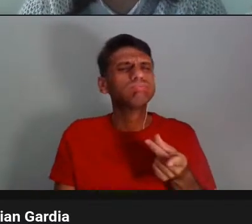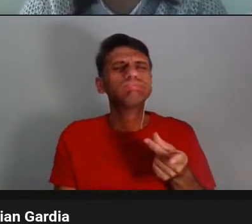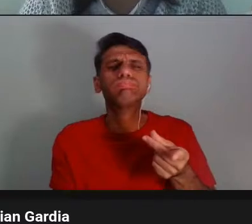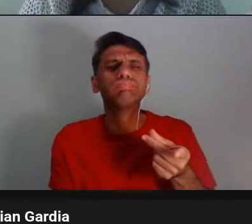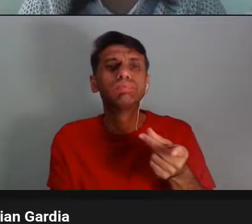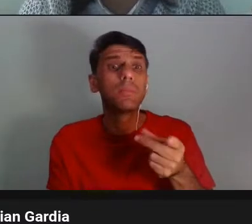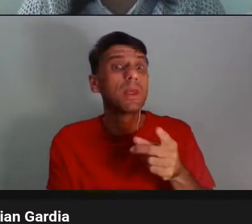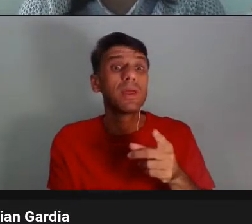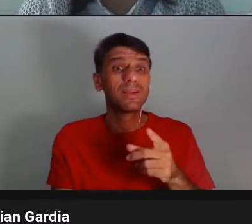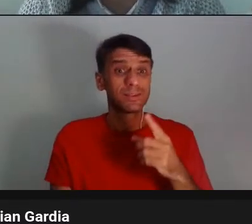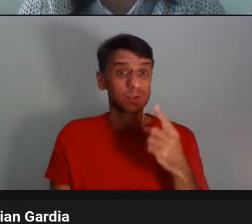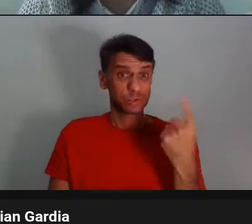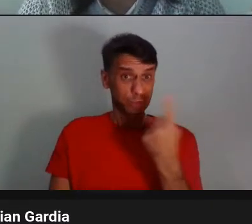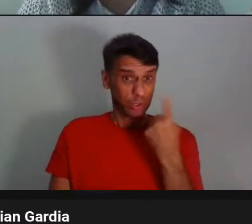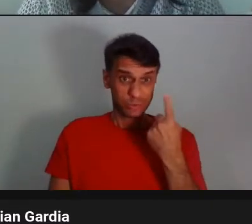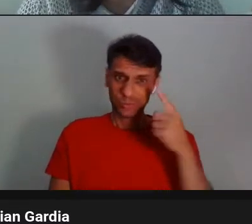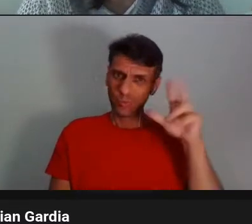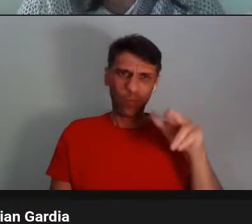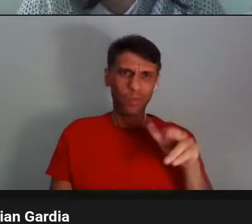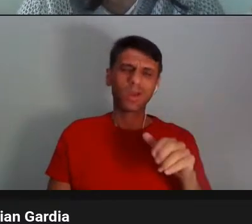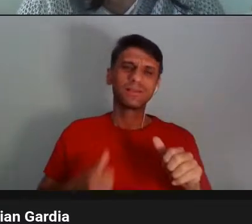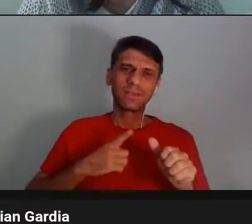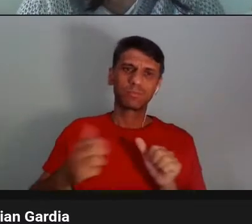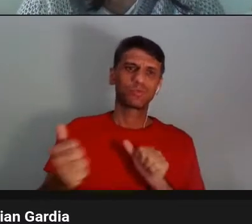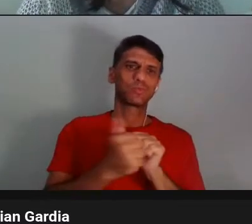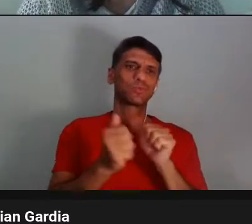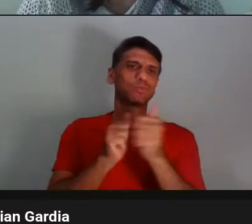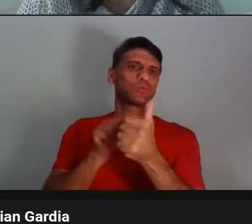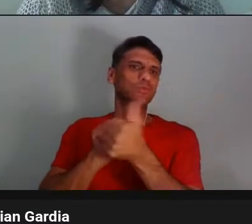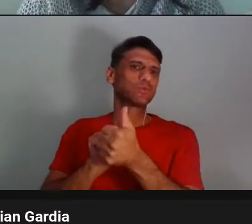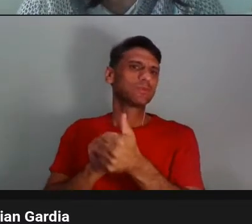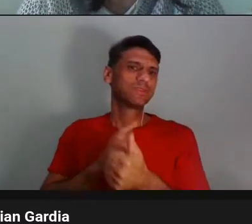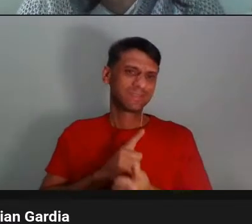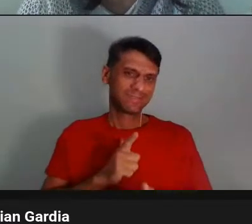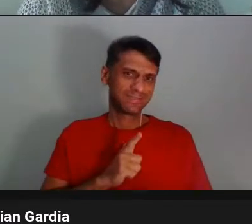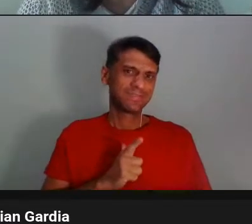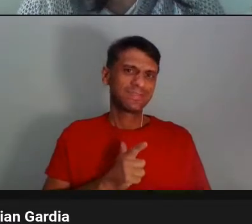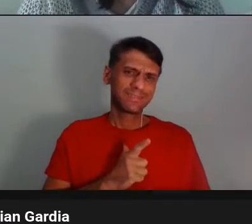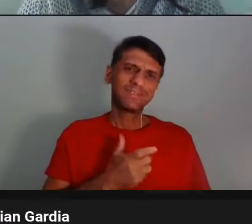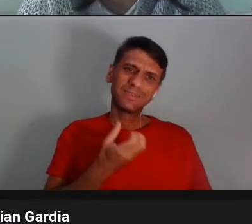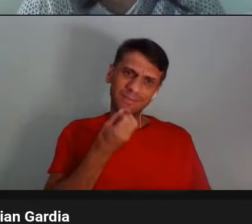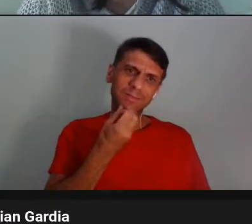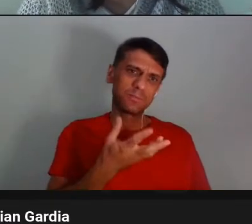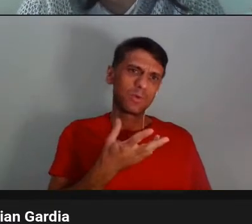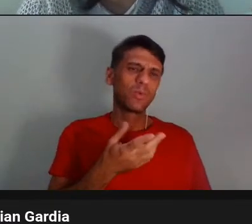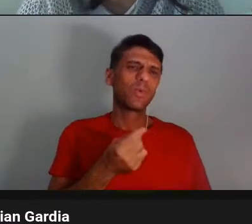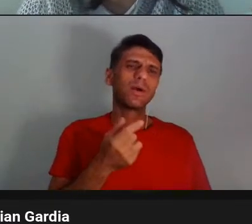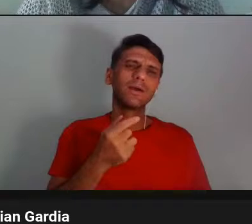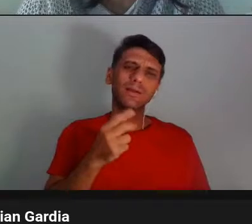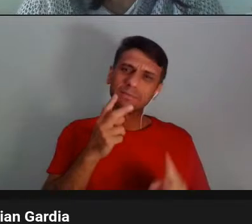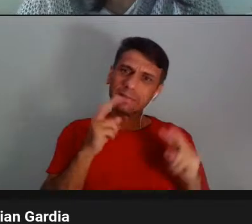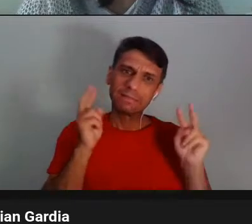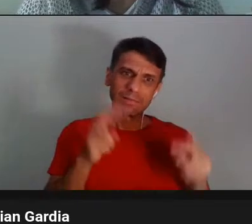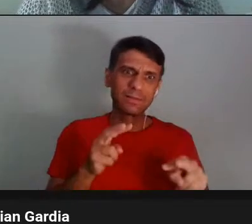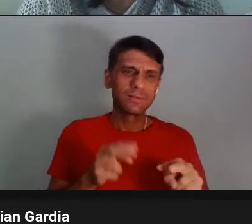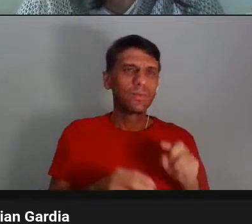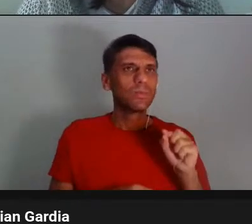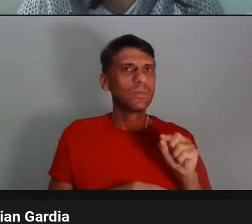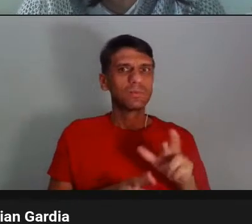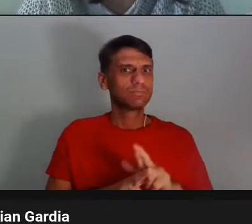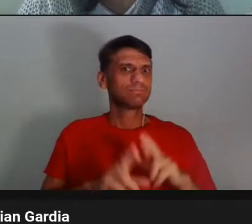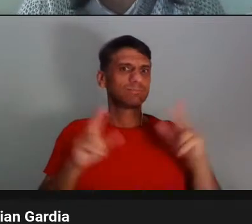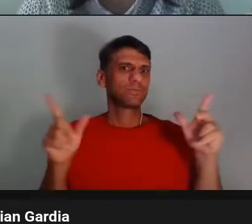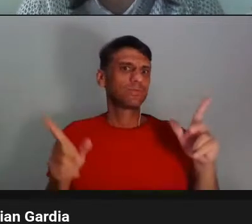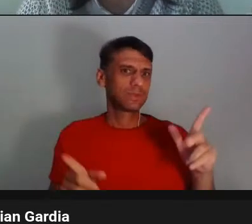faz sozinho. Então, essa é uma outra, uma outra coisa que eu queria chamar atenção, que é, que é muito diferente